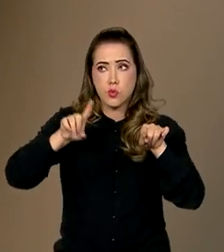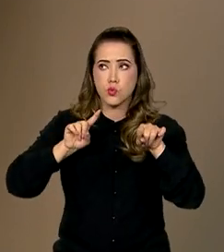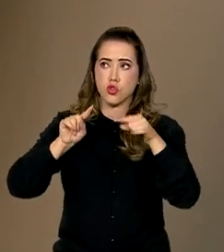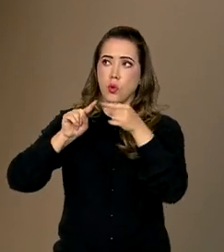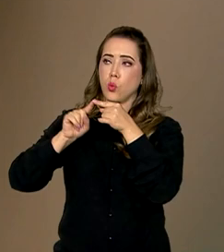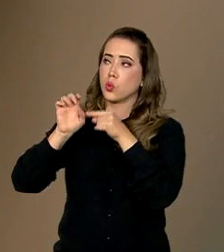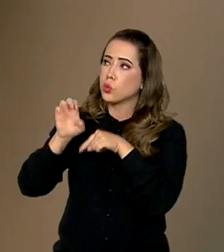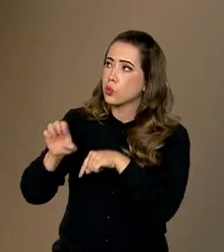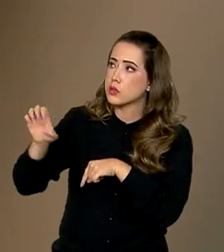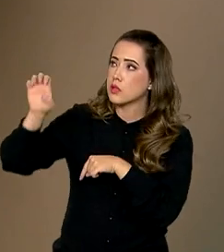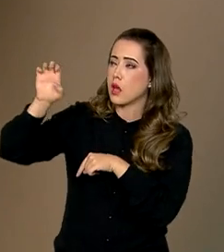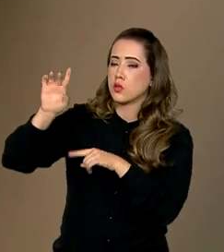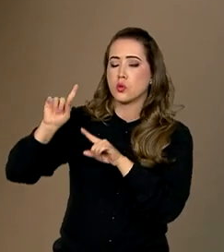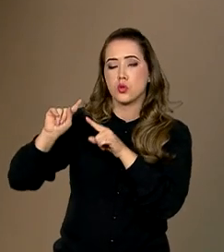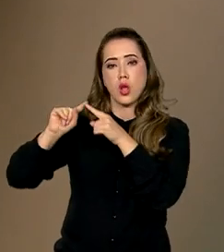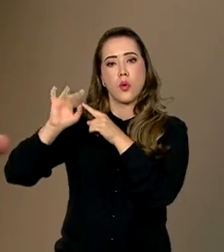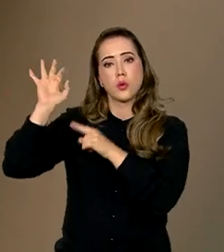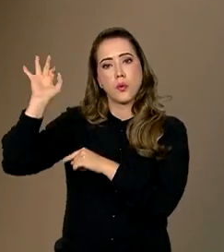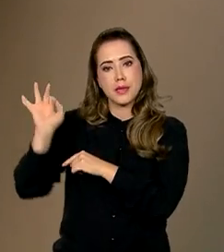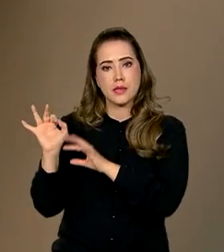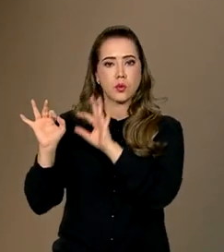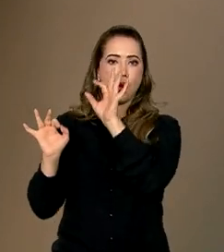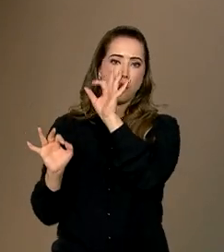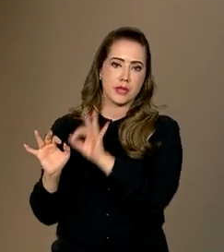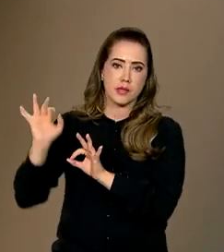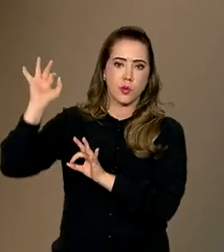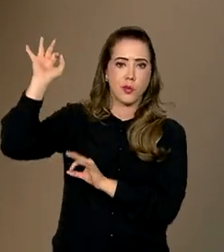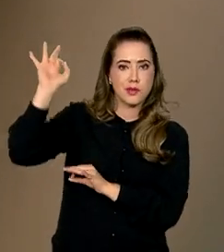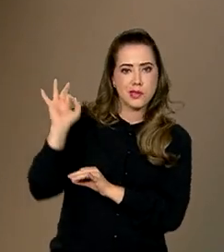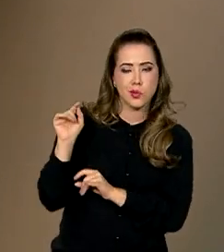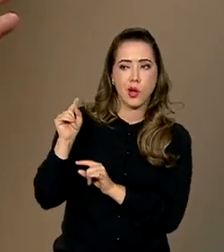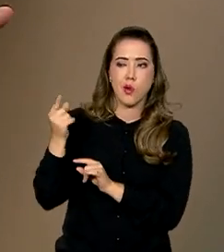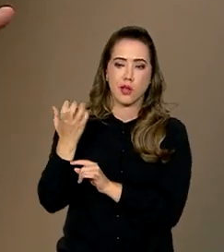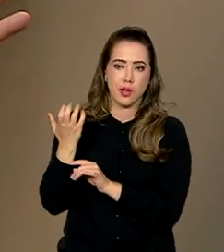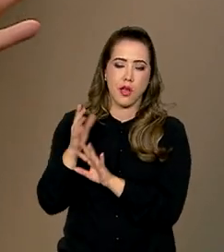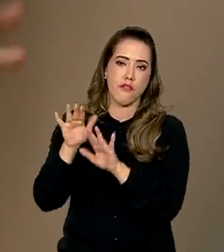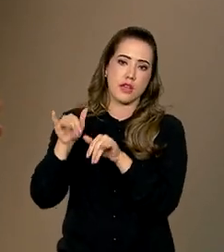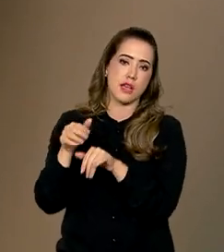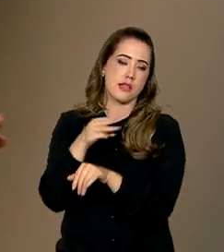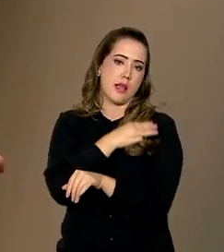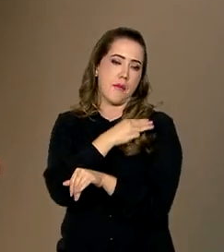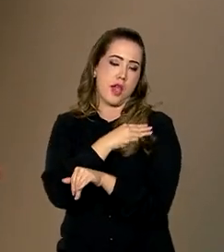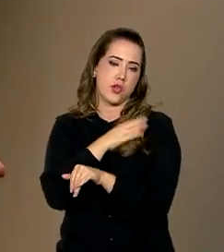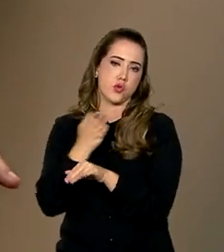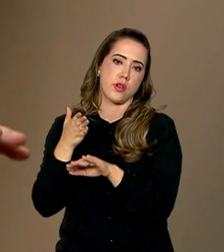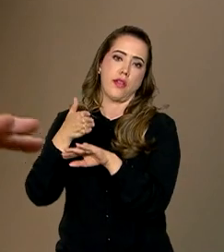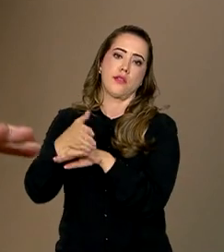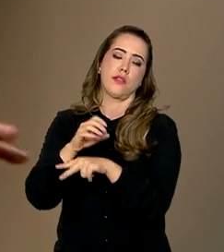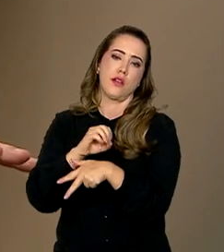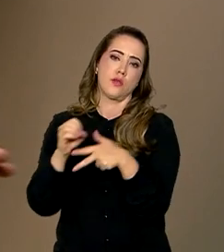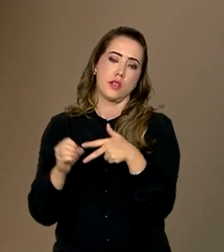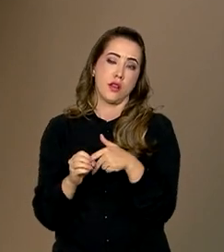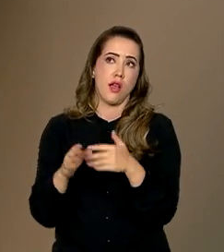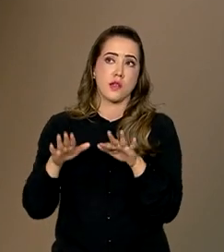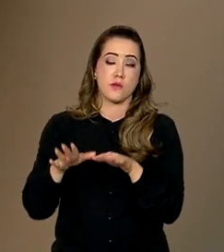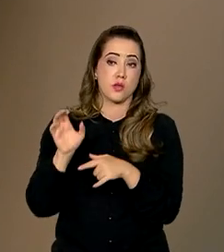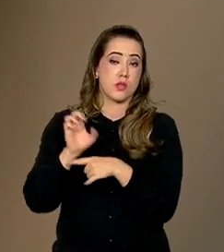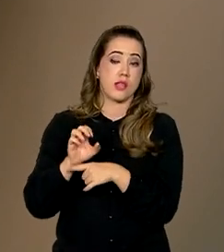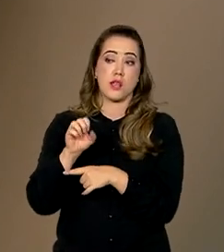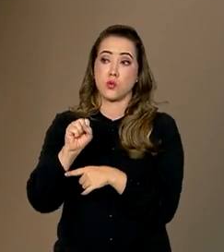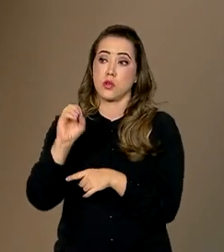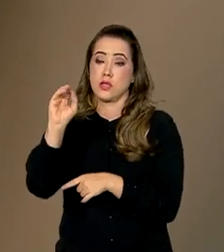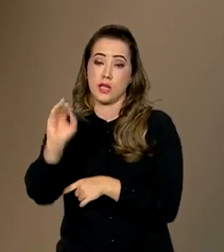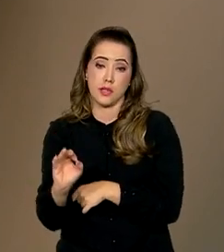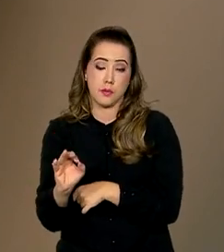com relação ao percentual de participação dos concluintes. Tem estados que alcançam 80% dos estudantes que estão concluindo o ensino médio, estão